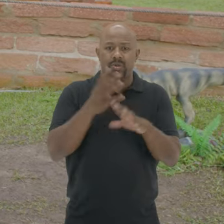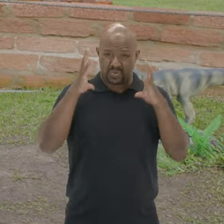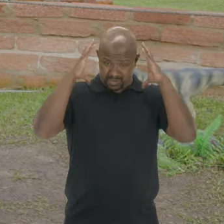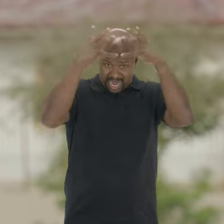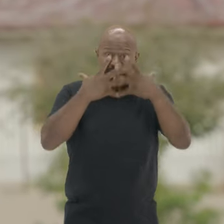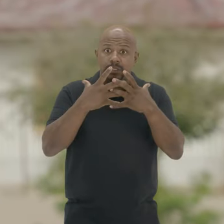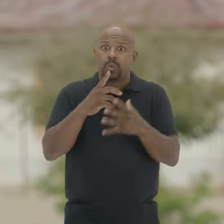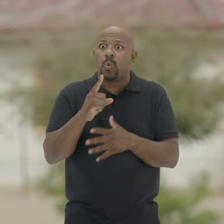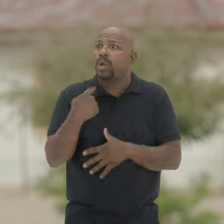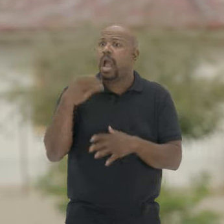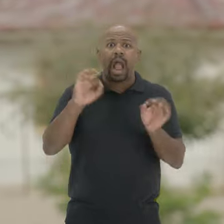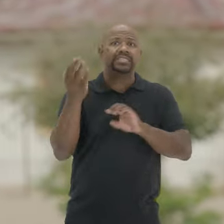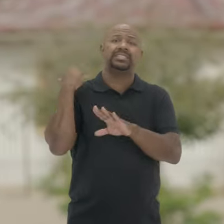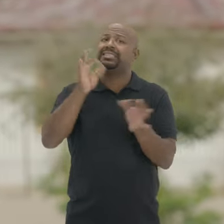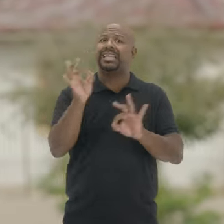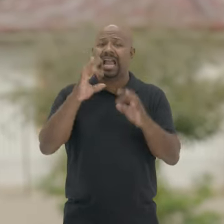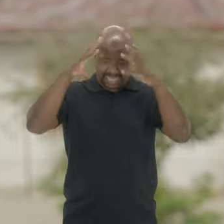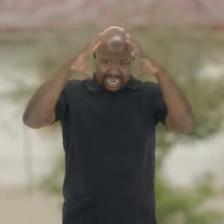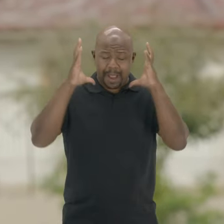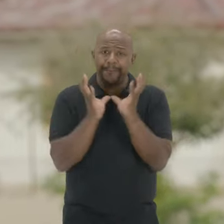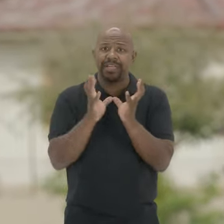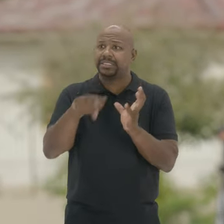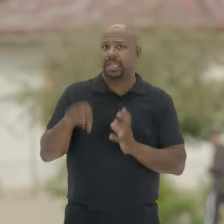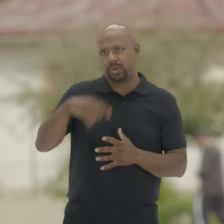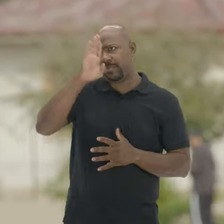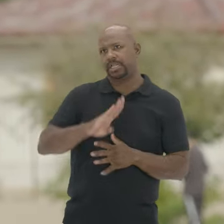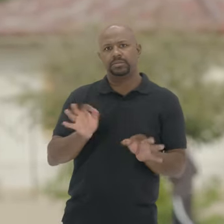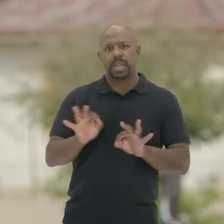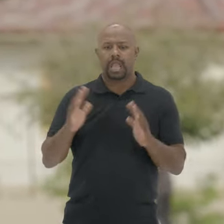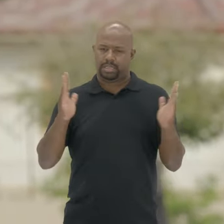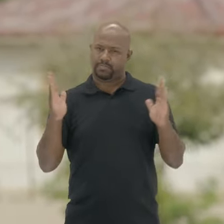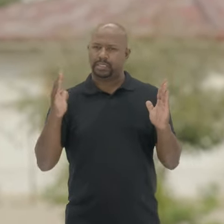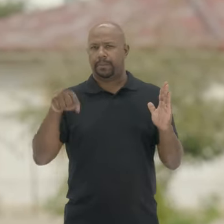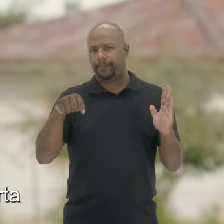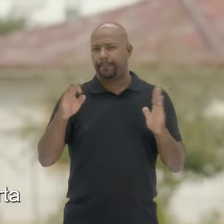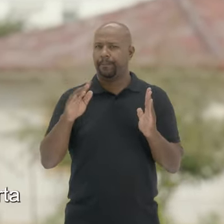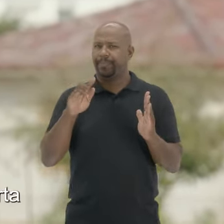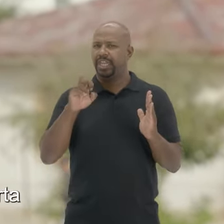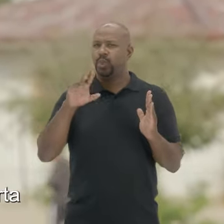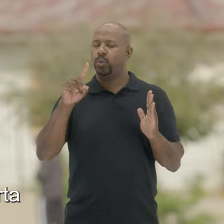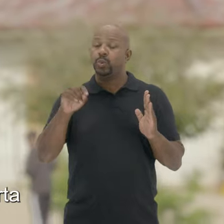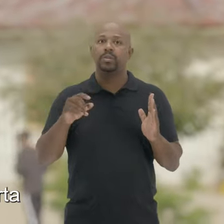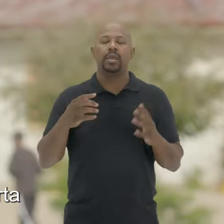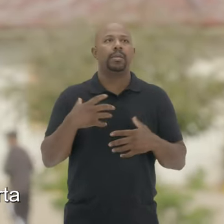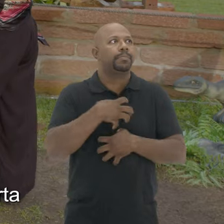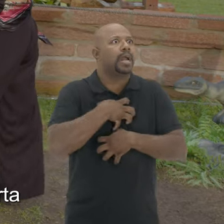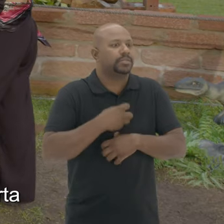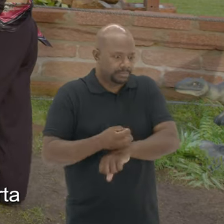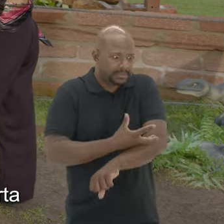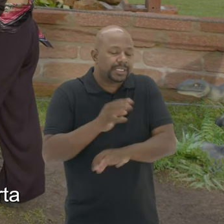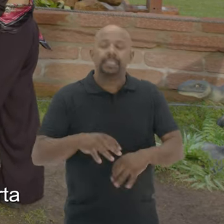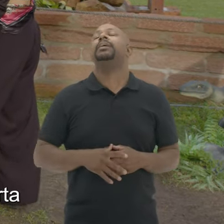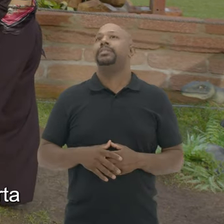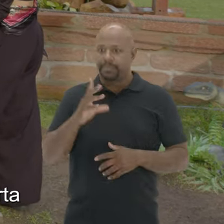Um crânio inteiro Até o momento a gente não tinha Nem um crânio inteiro De dinossauro no Brasil Para essa idade Então a gente já estava muito empolgado Imagina a